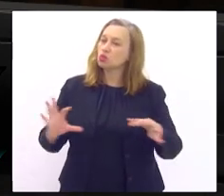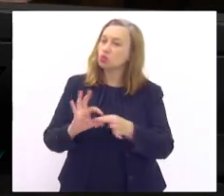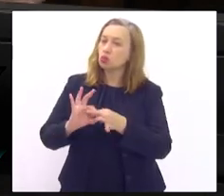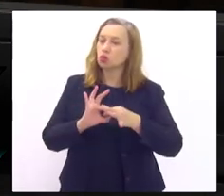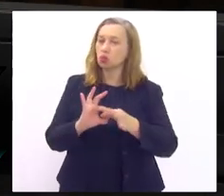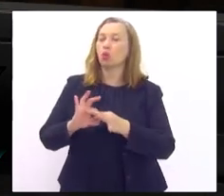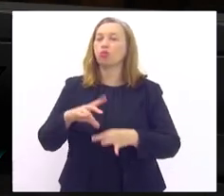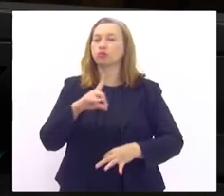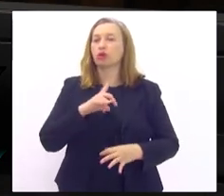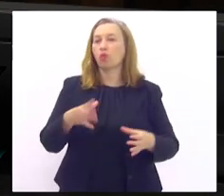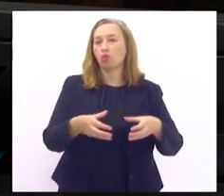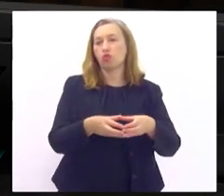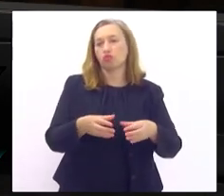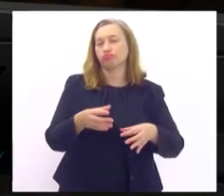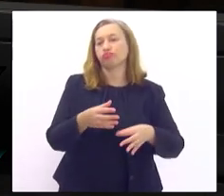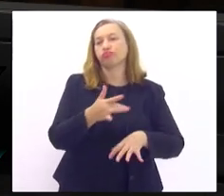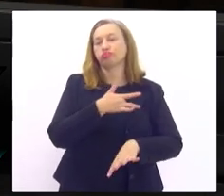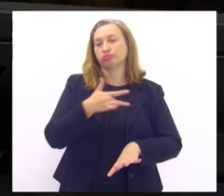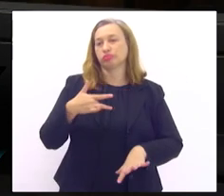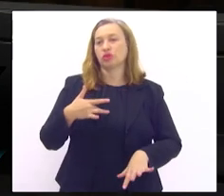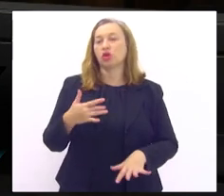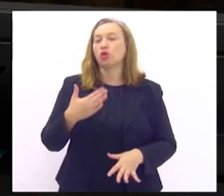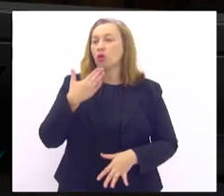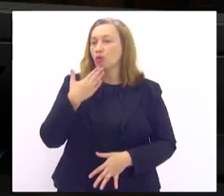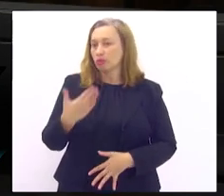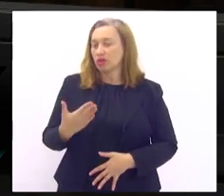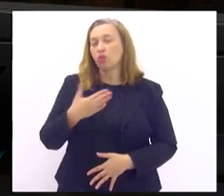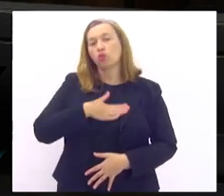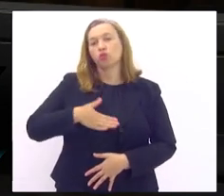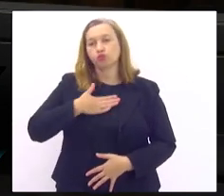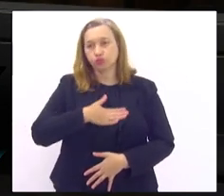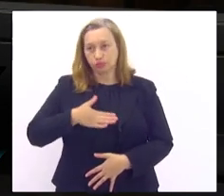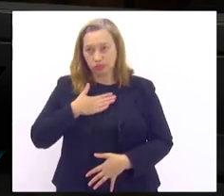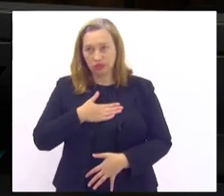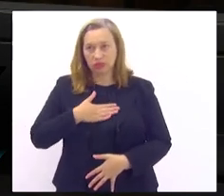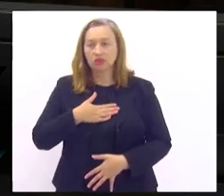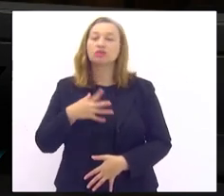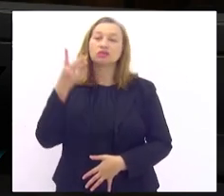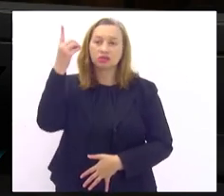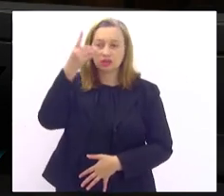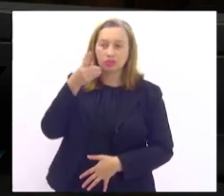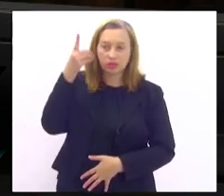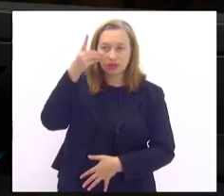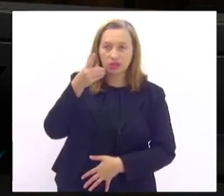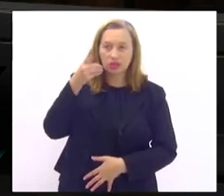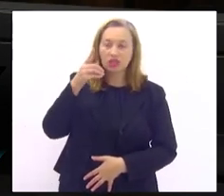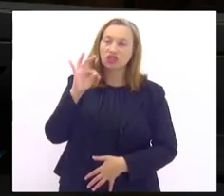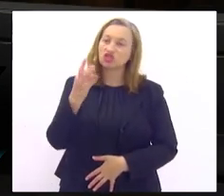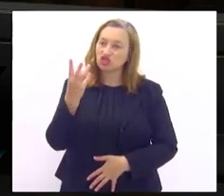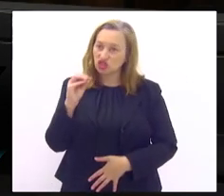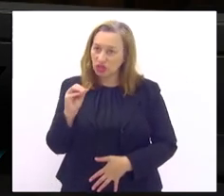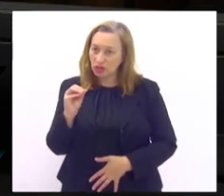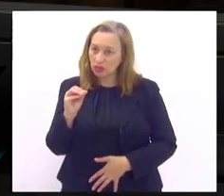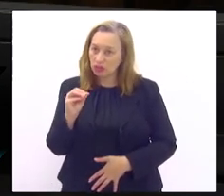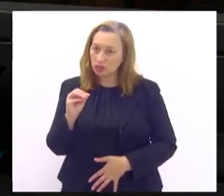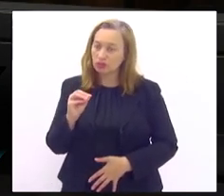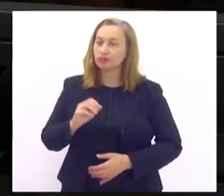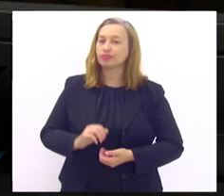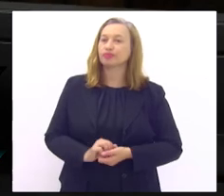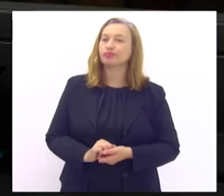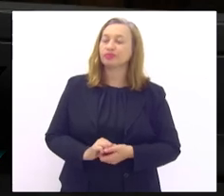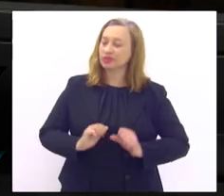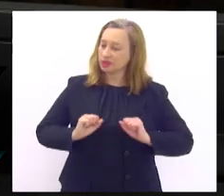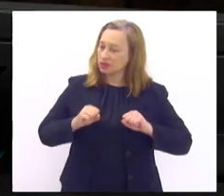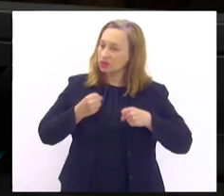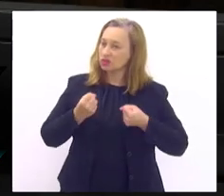eu com todo o apelo eu gostaria que o deputado Tiago Galeasso que está se